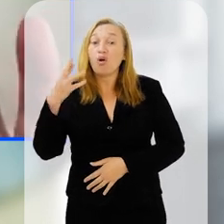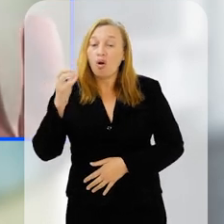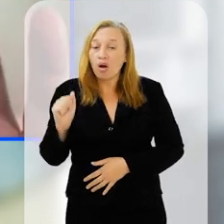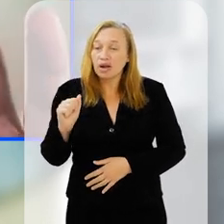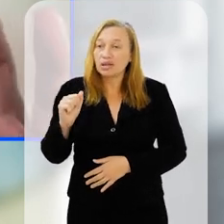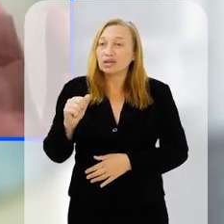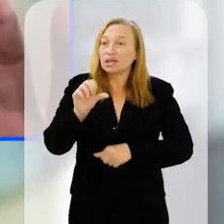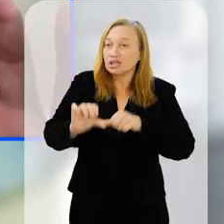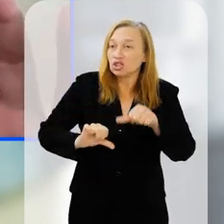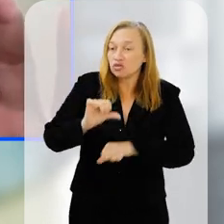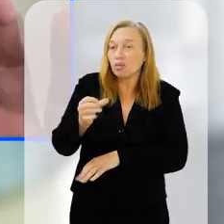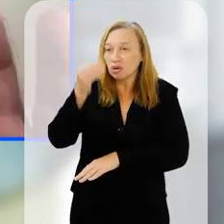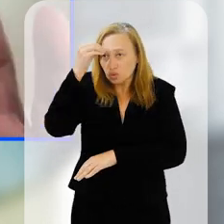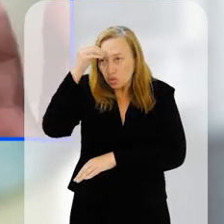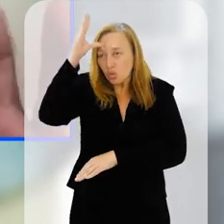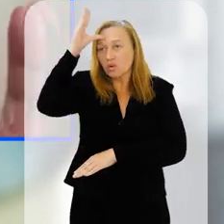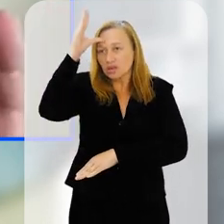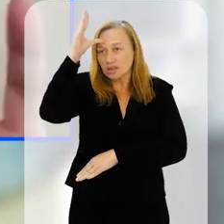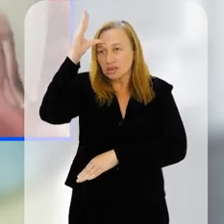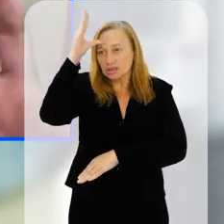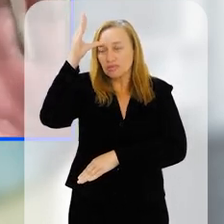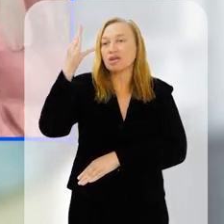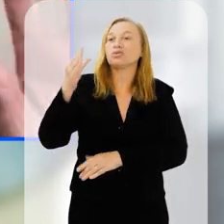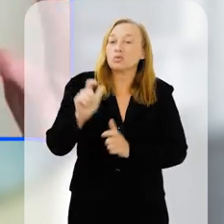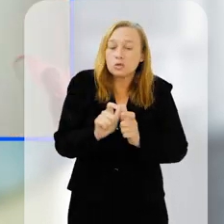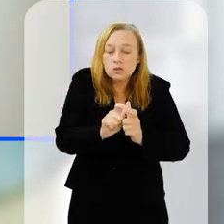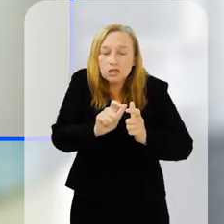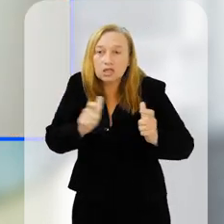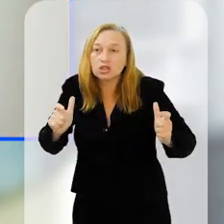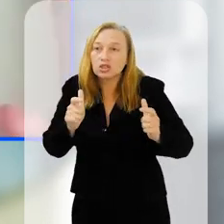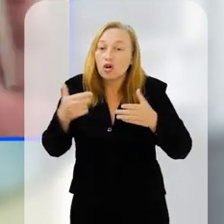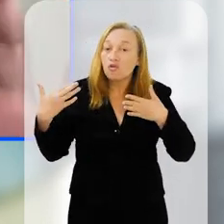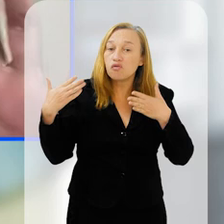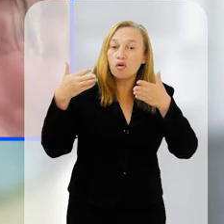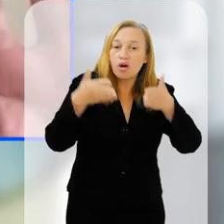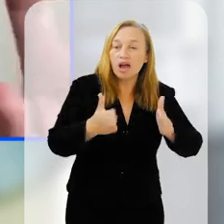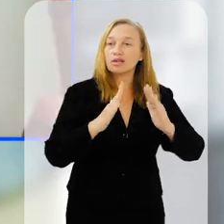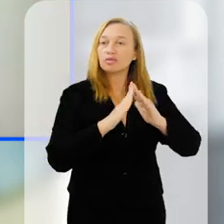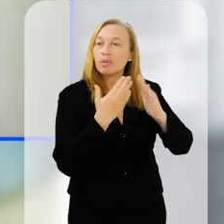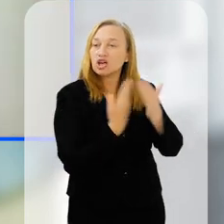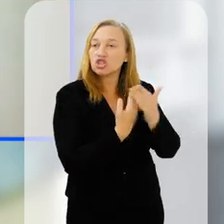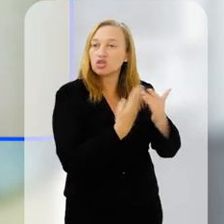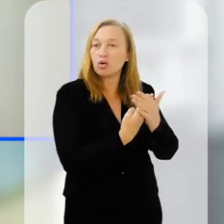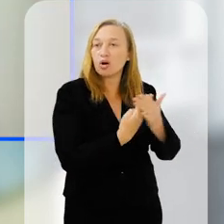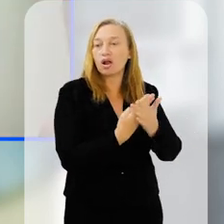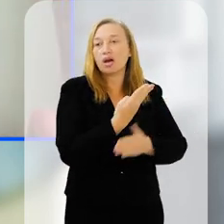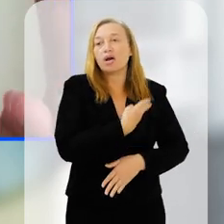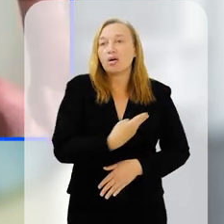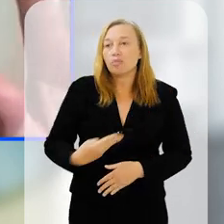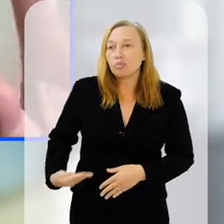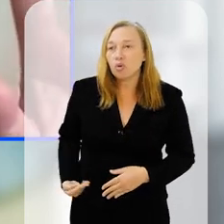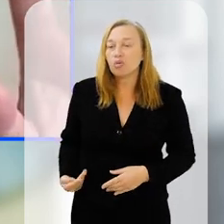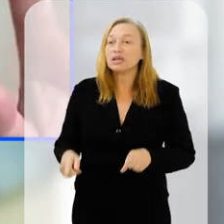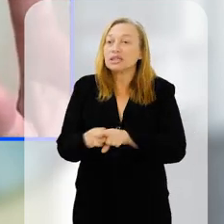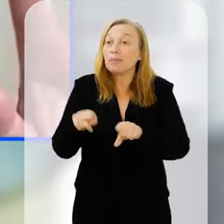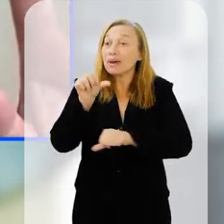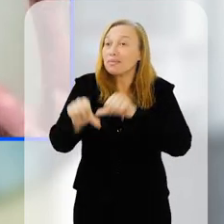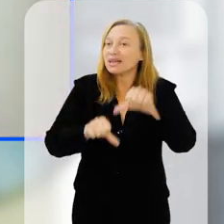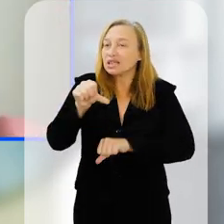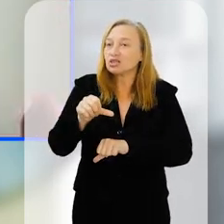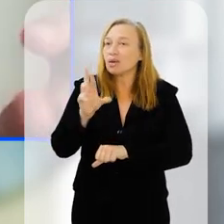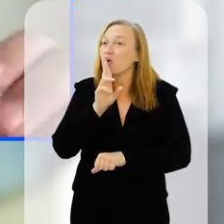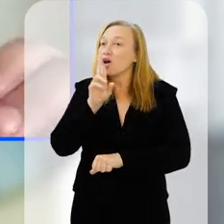conhecimento que a gente foi construindo ao longo de muito tempo em algo em maior escala, voltado para a escola pública e voltado para